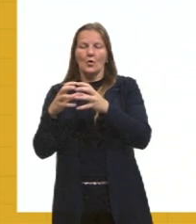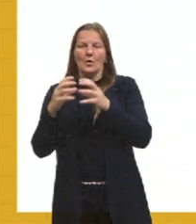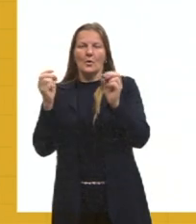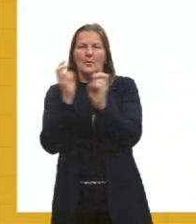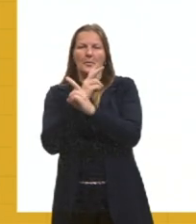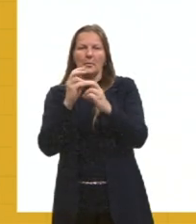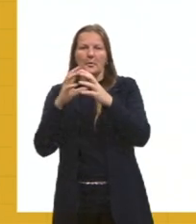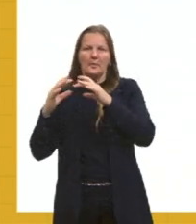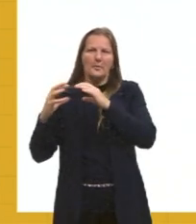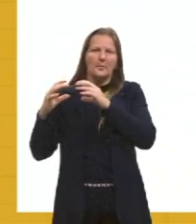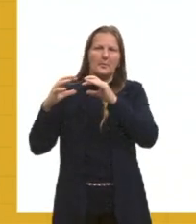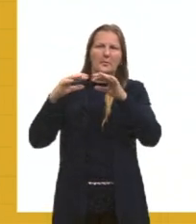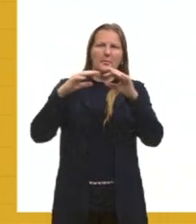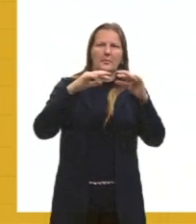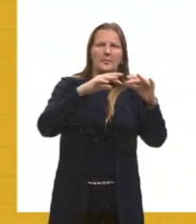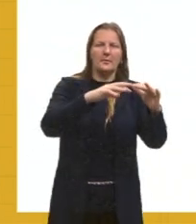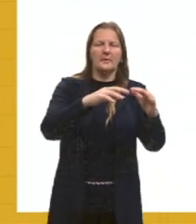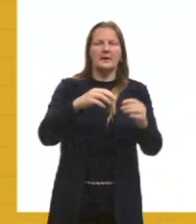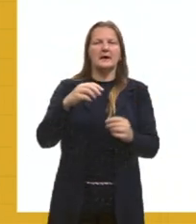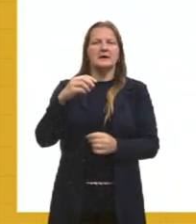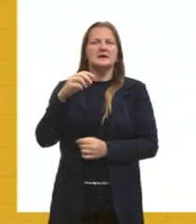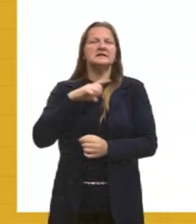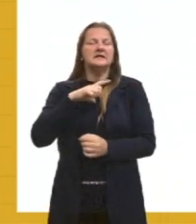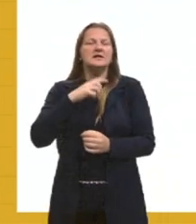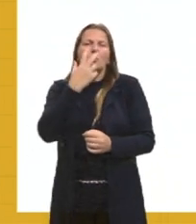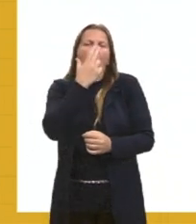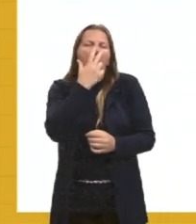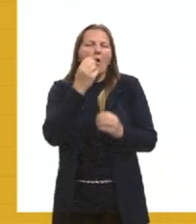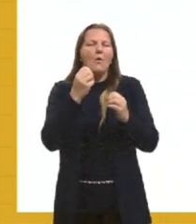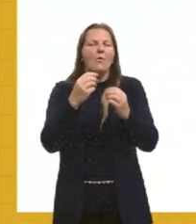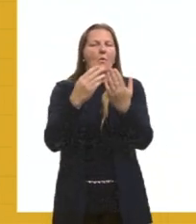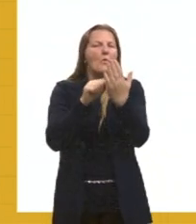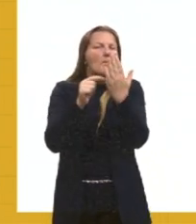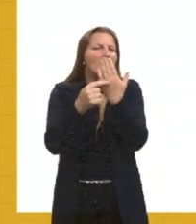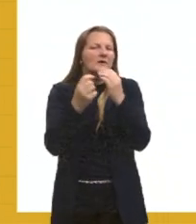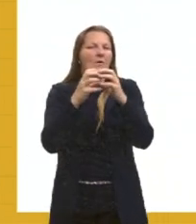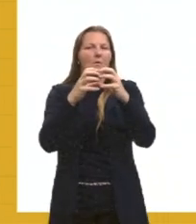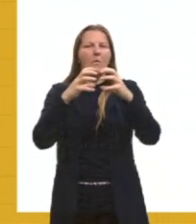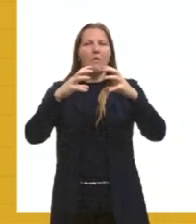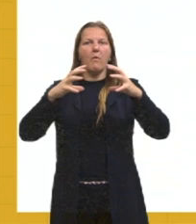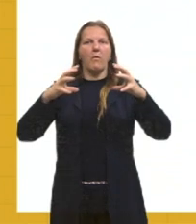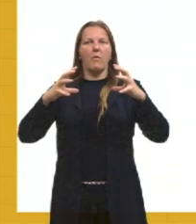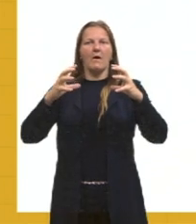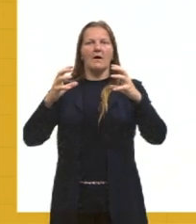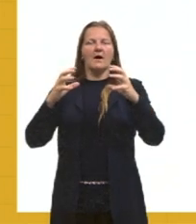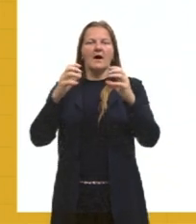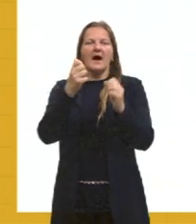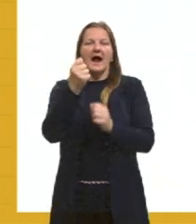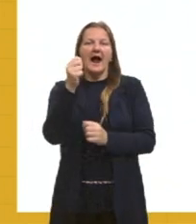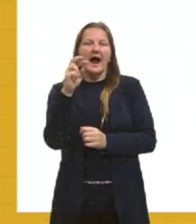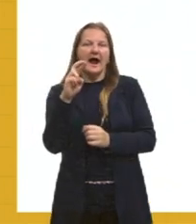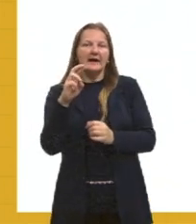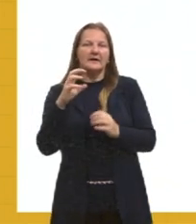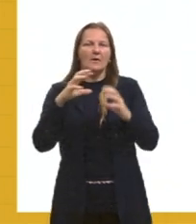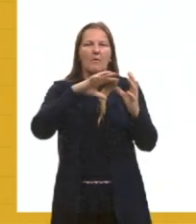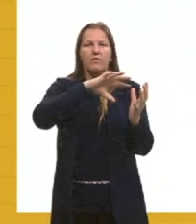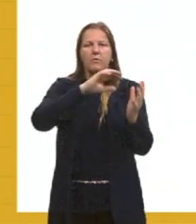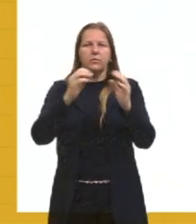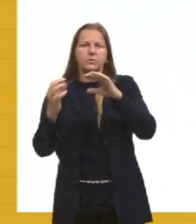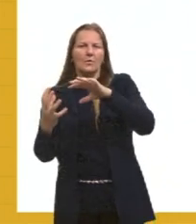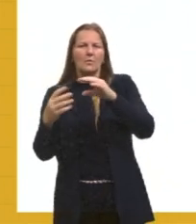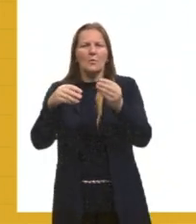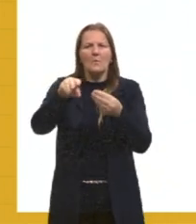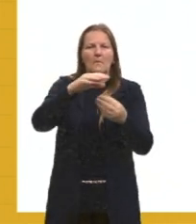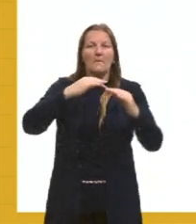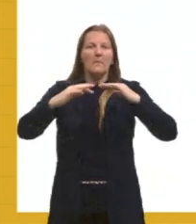elas são grandes bolhas, né? Grandes massas desse ar, Dessa atmosfera que se